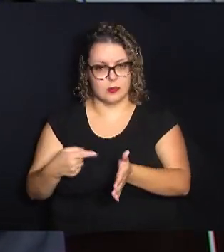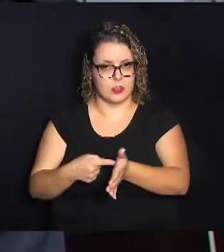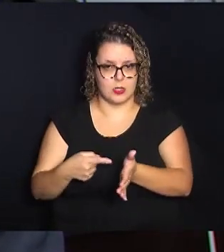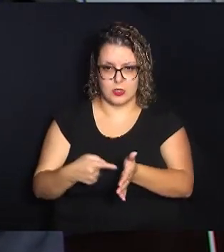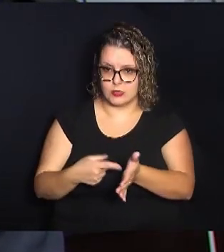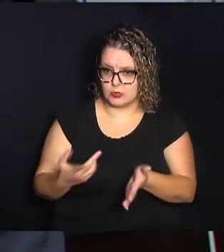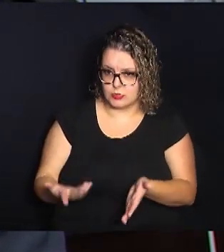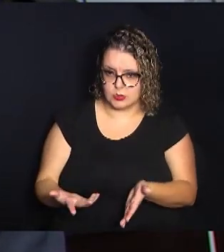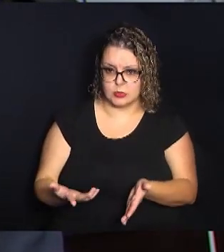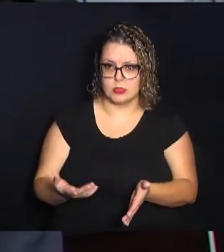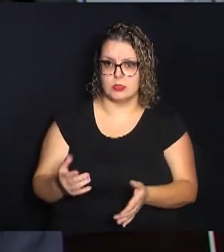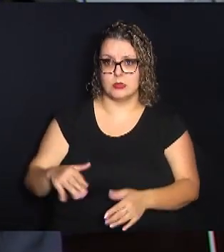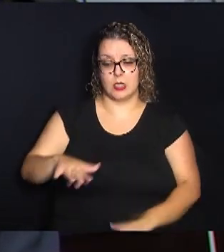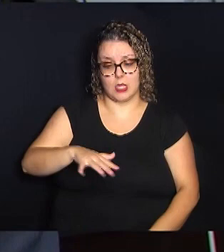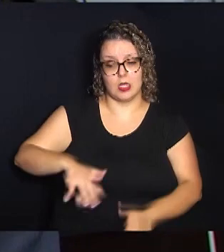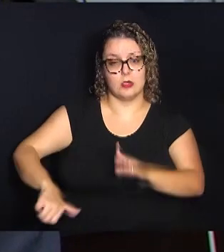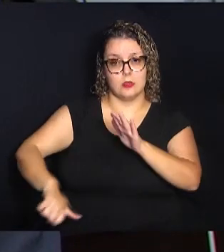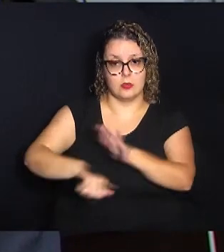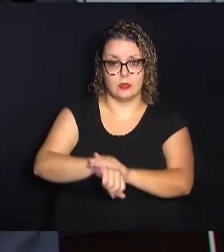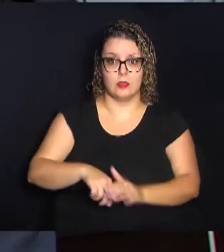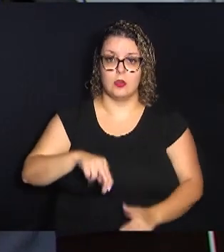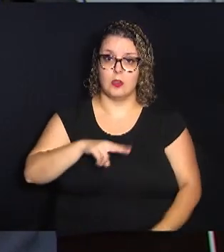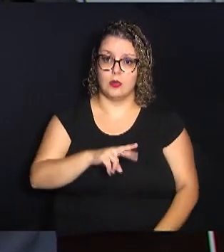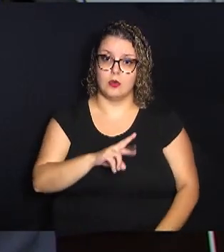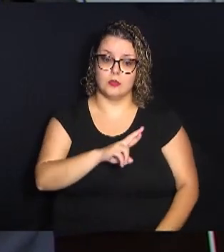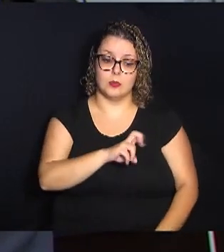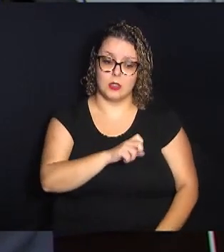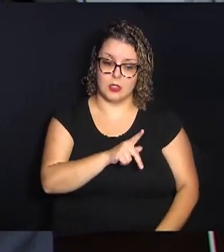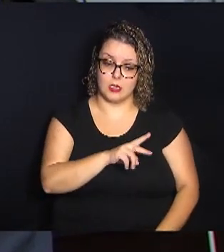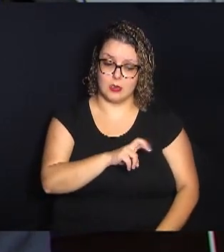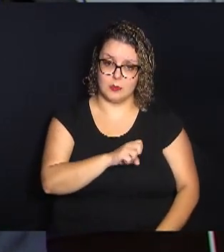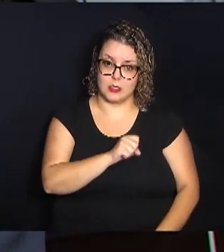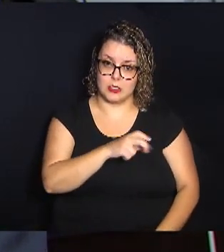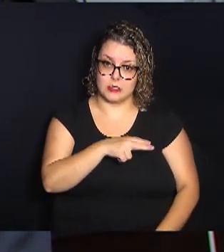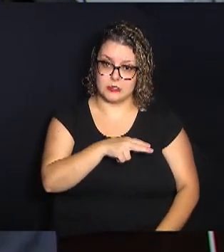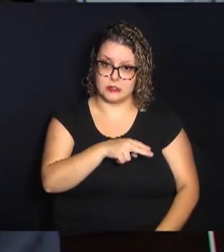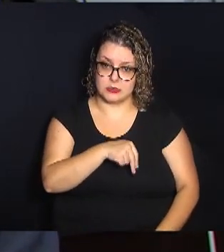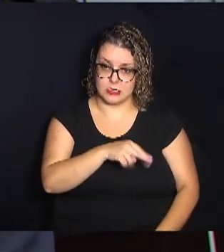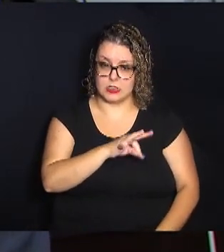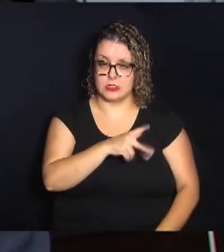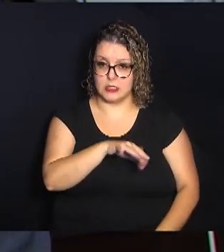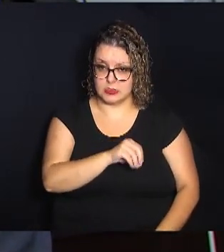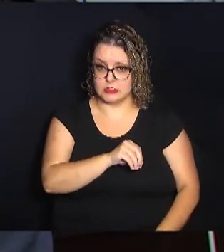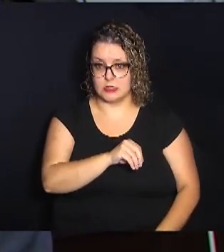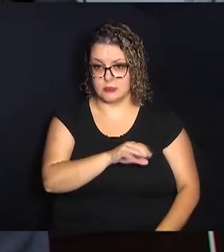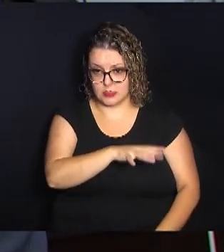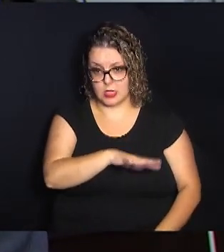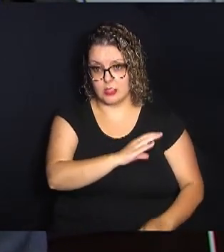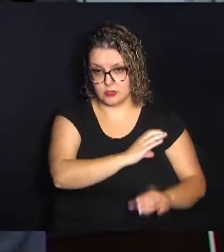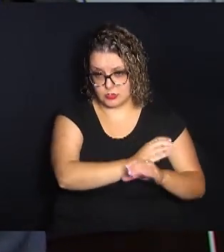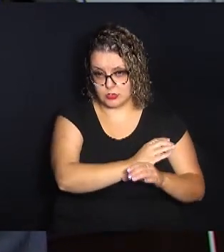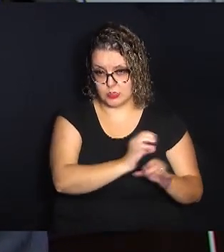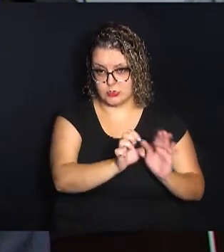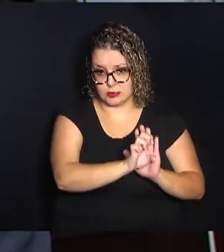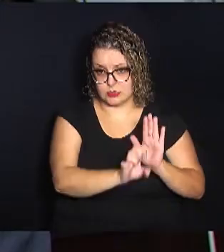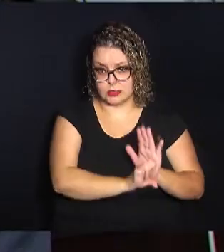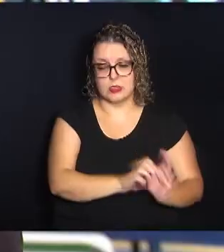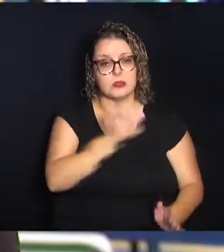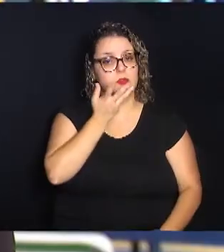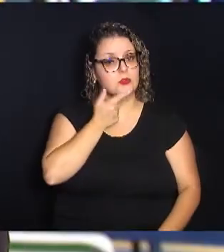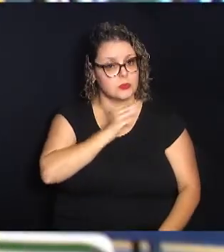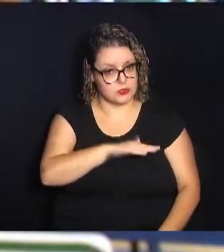na esfera criminal ou de uma representação na esfera do Estatuto da Criança e do